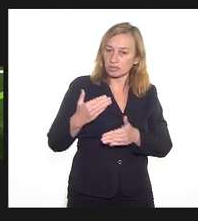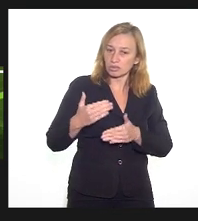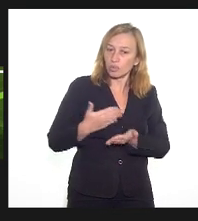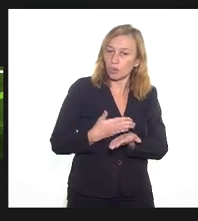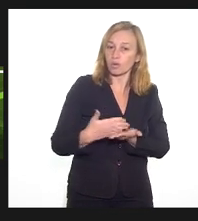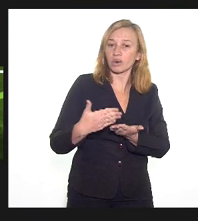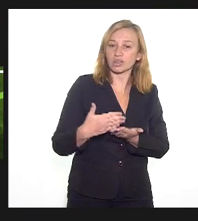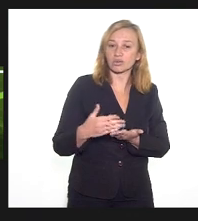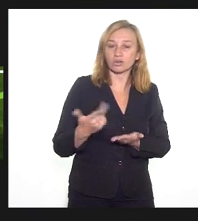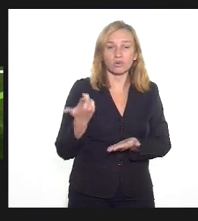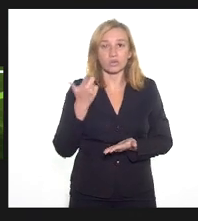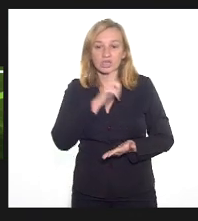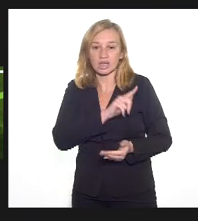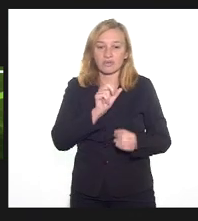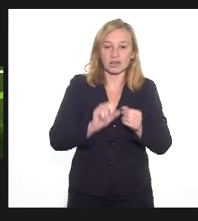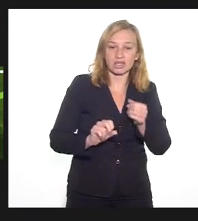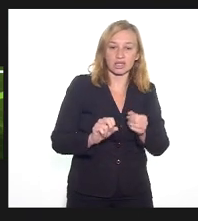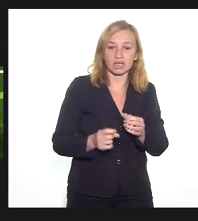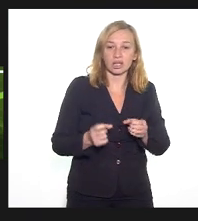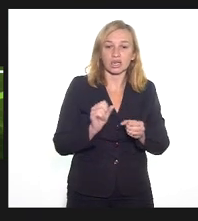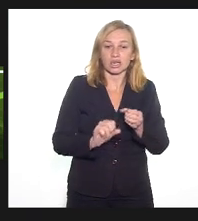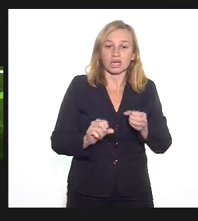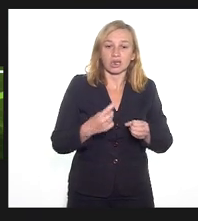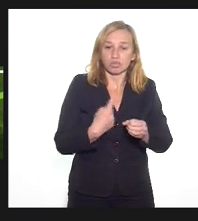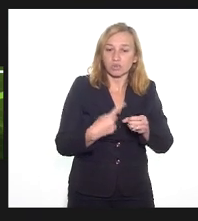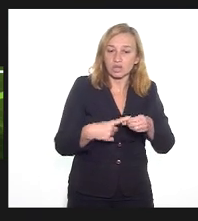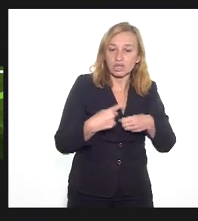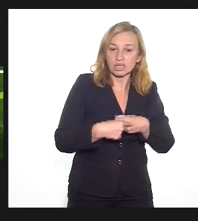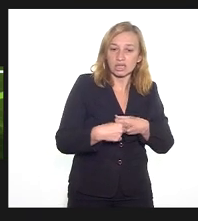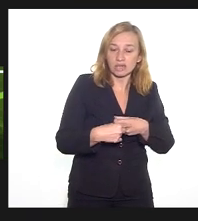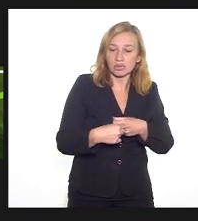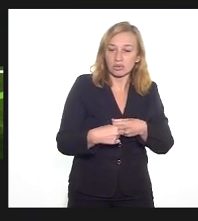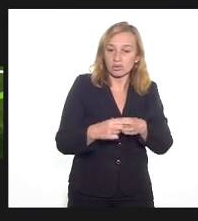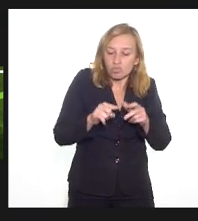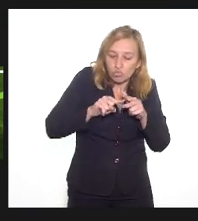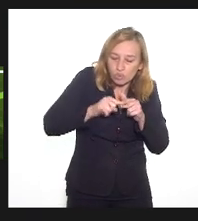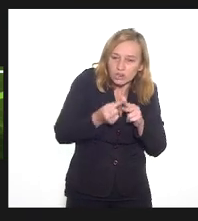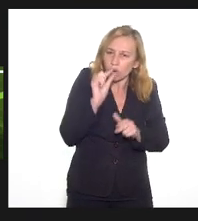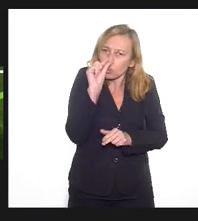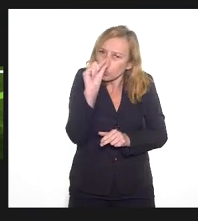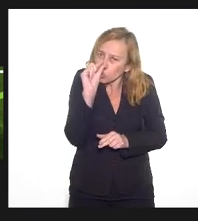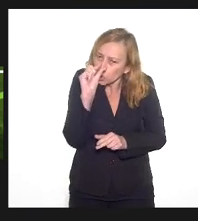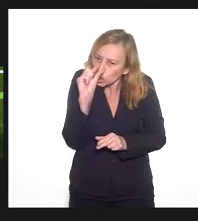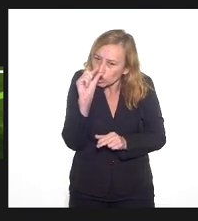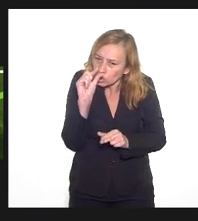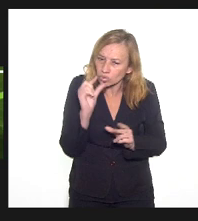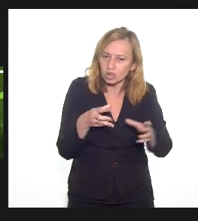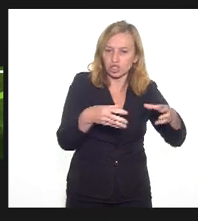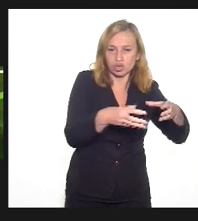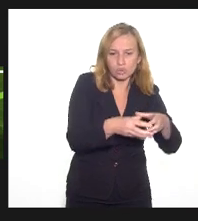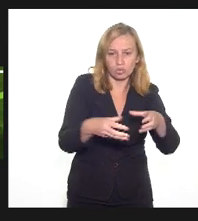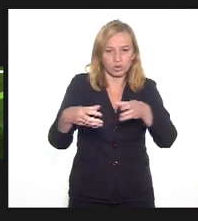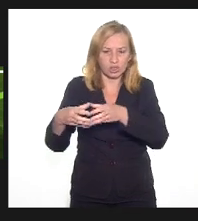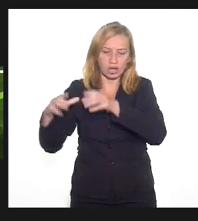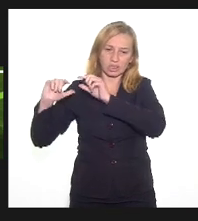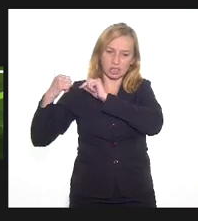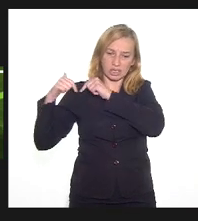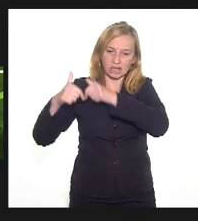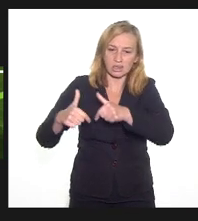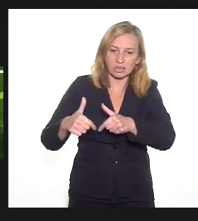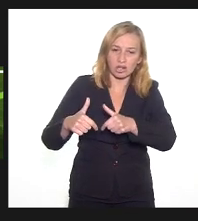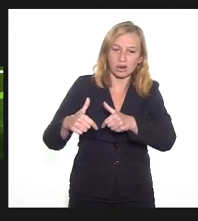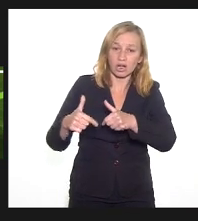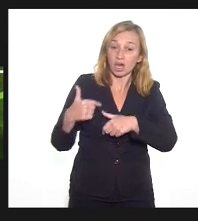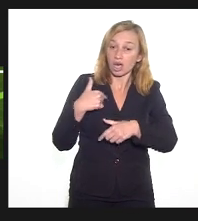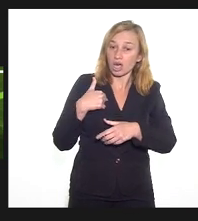Quando a gente consegue fazer com que o município fizesse esse pequeno reparo nessas comunidades tradicionais, eu começo